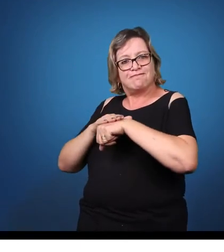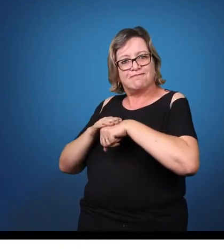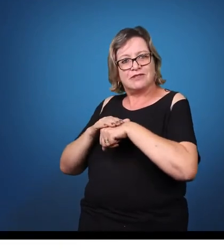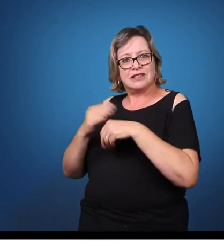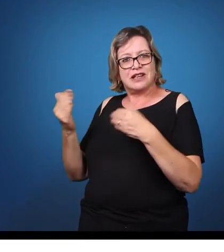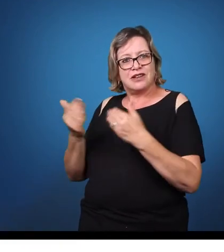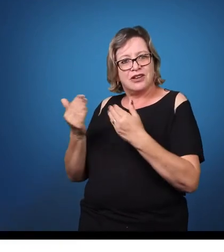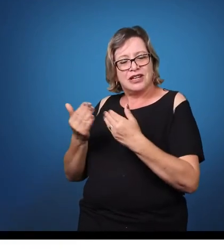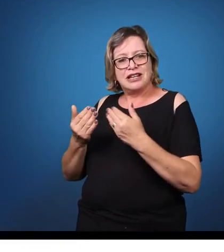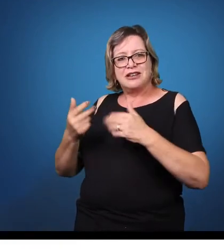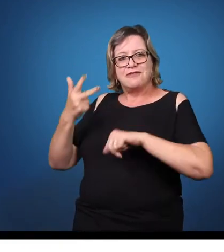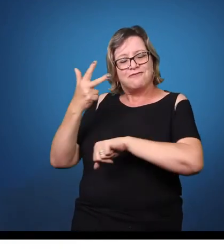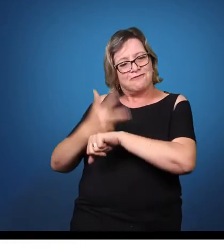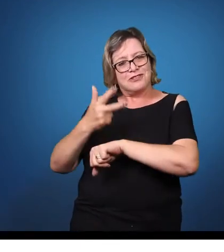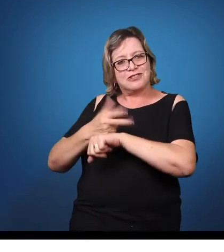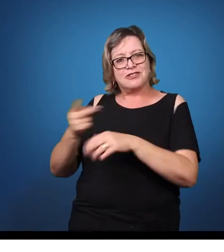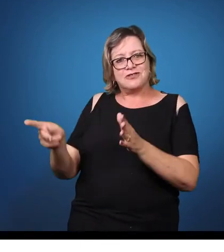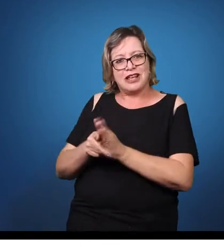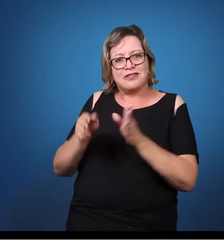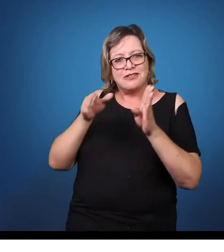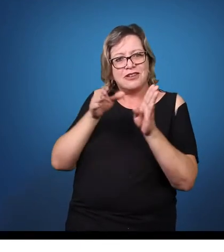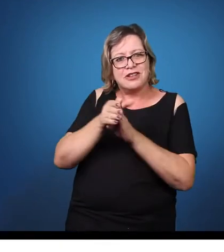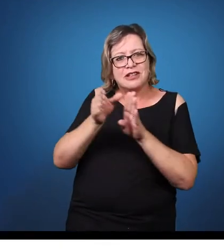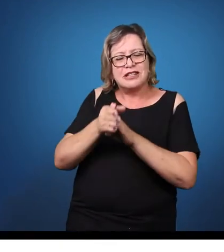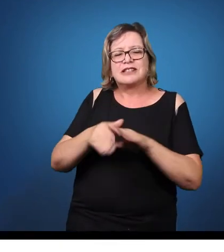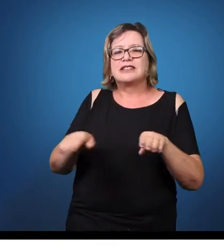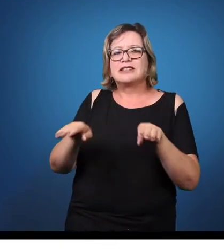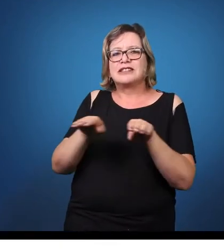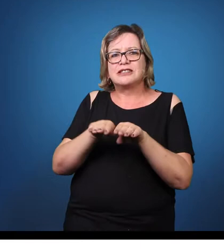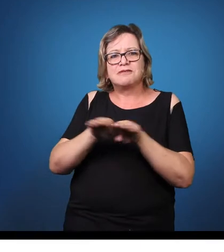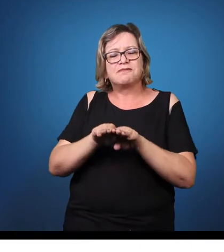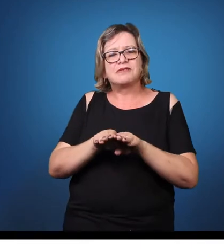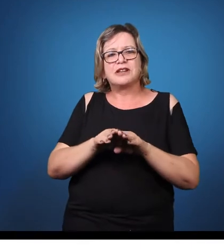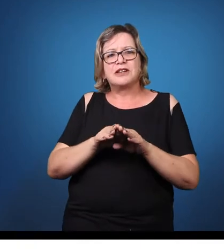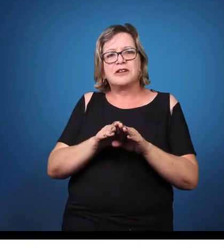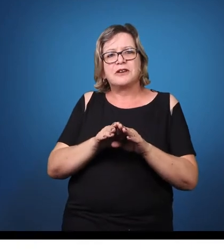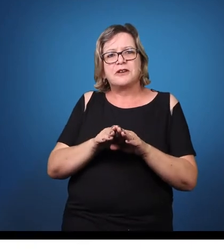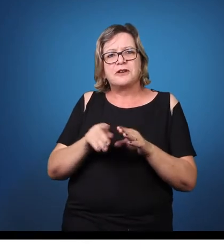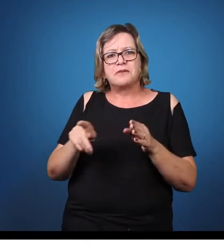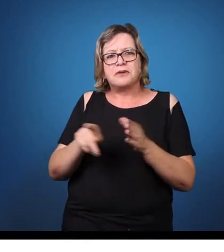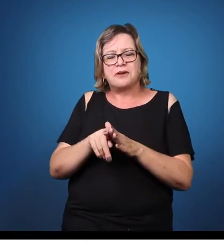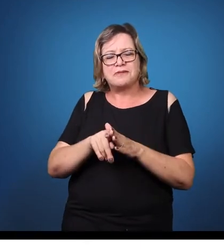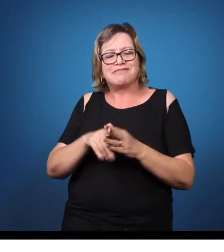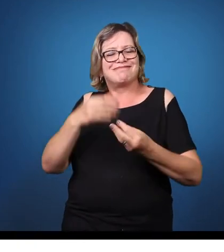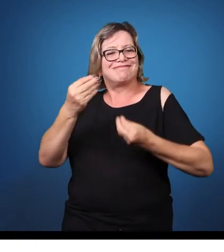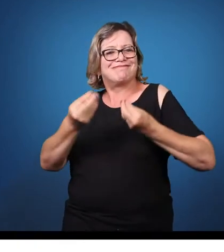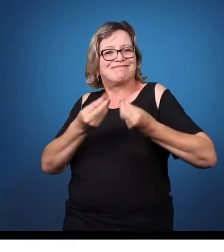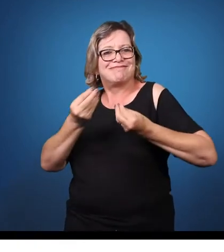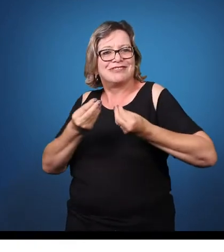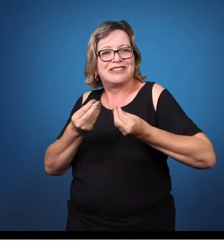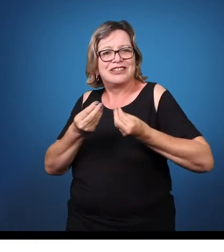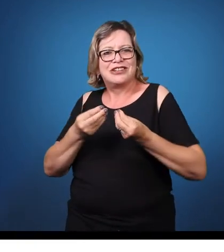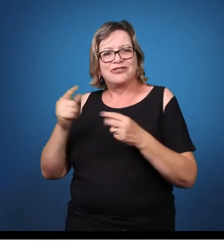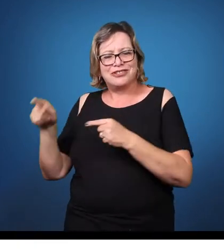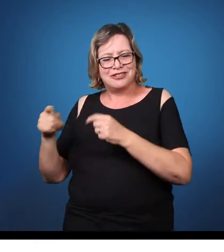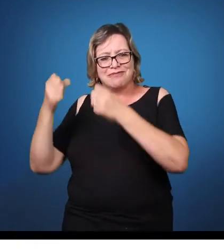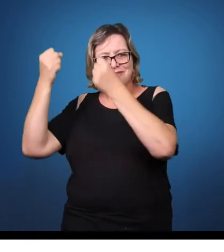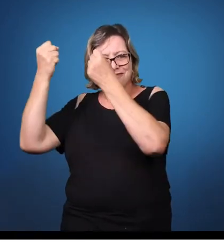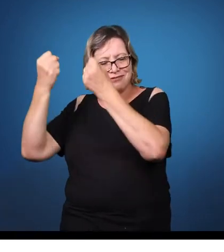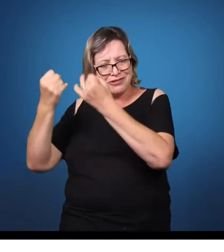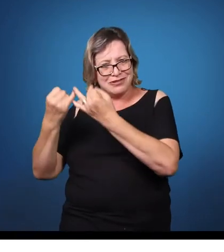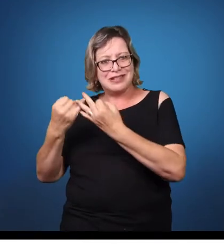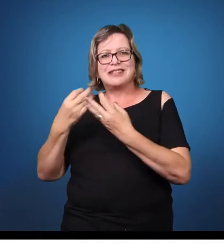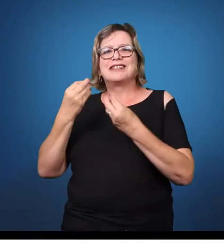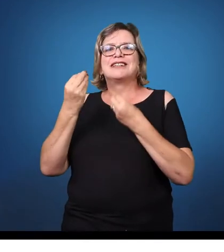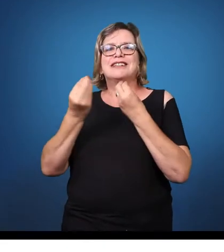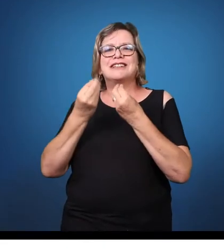em que as partes conseguiram se unir, ter uma sinergia e ter bons resultados em algum momento da sua trajetória, da sua